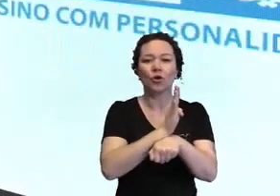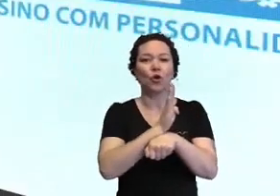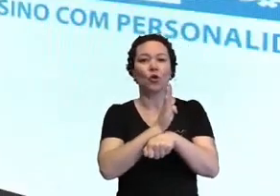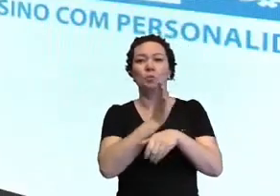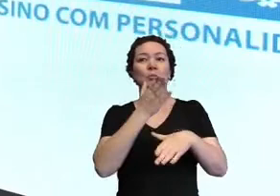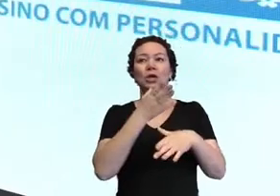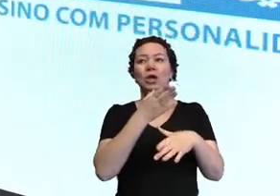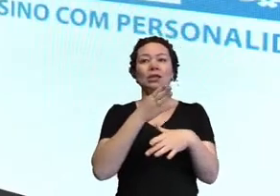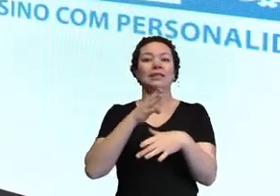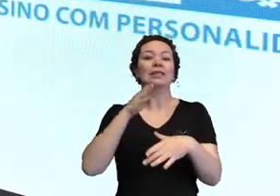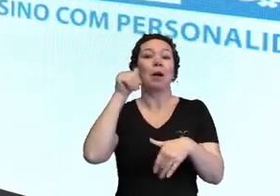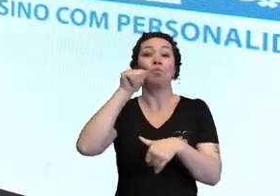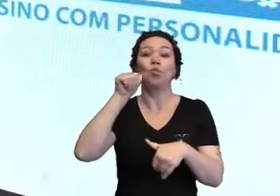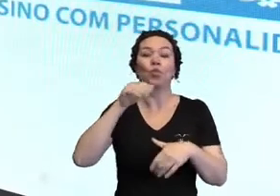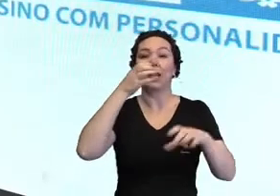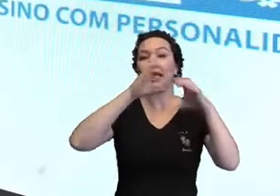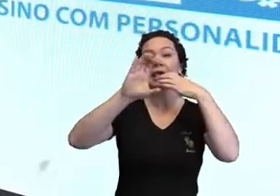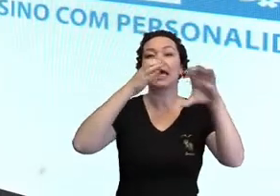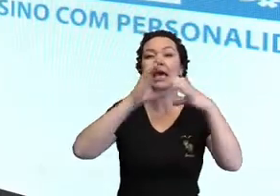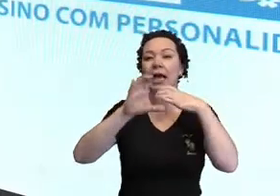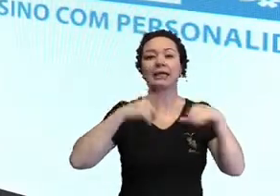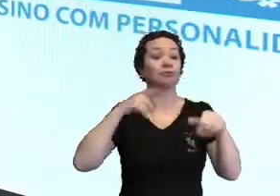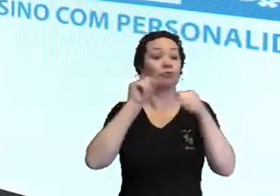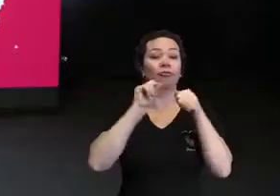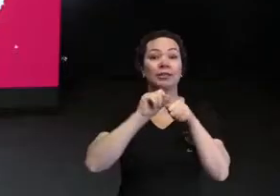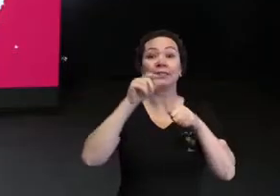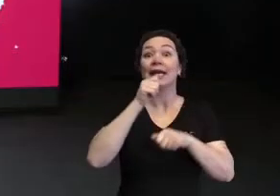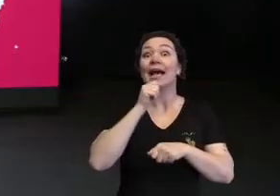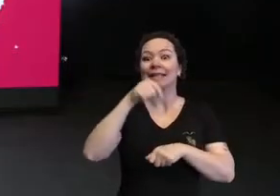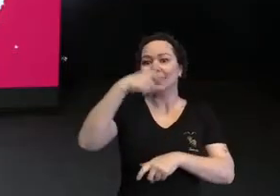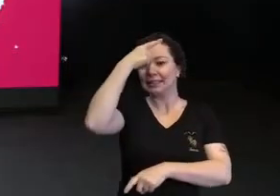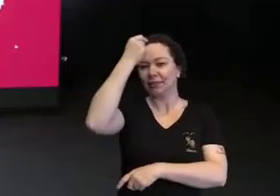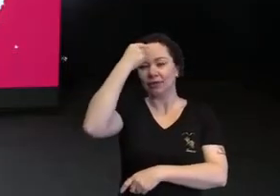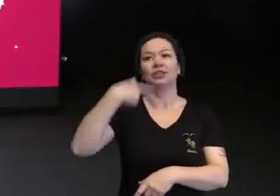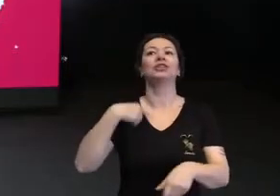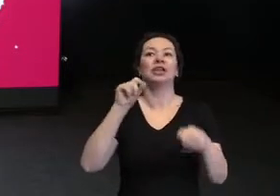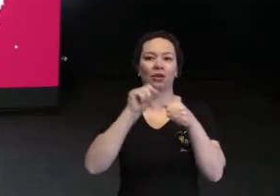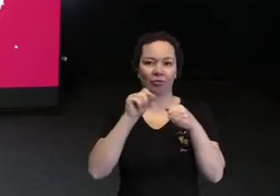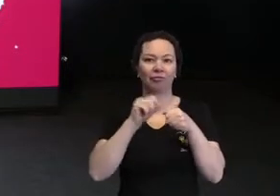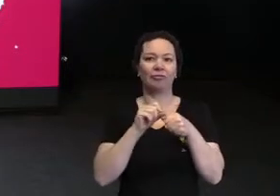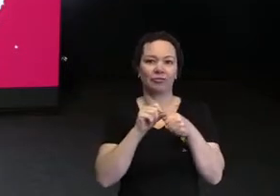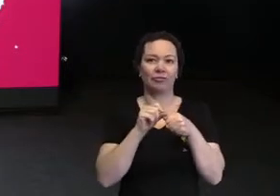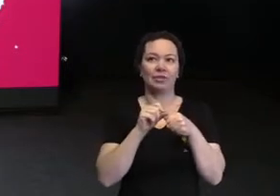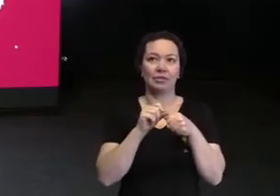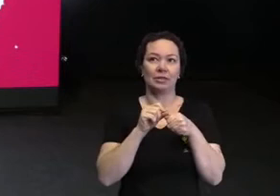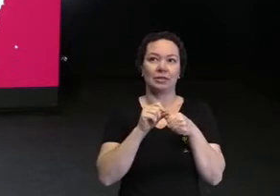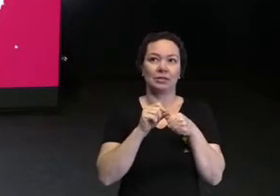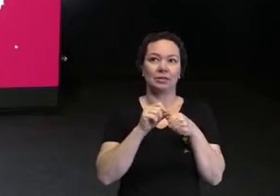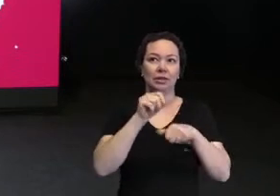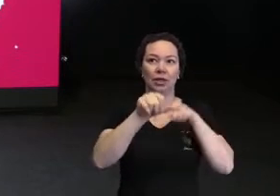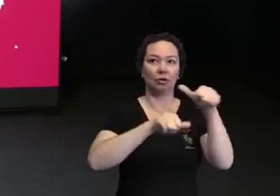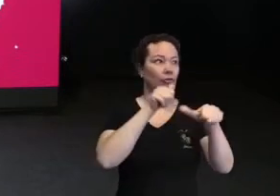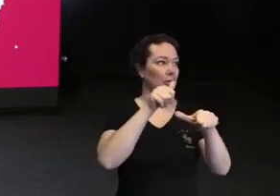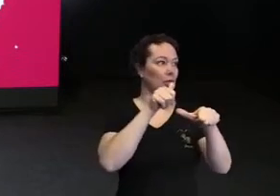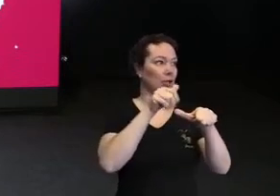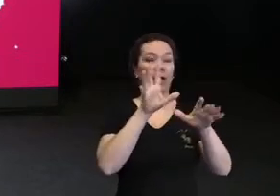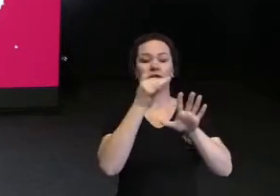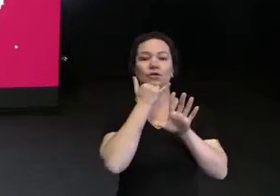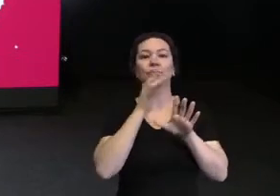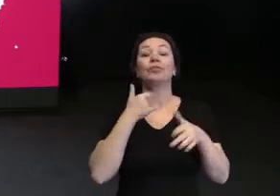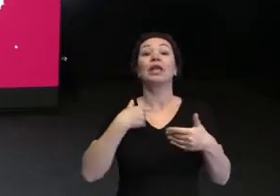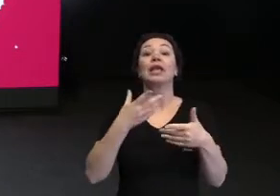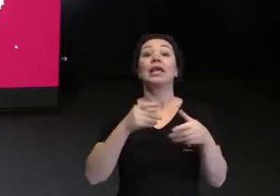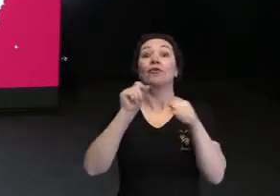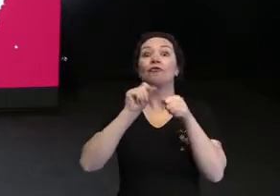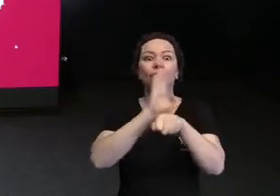vou fazer o meu primeiro curta-metragem, longa-metragem, ainda na faculdade. Eu fiz, eu virei o negócio? Eu fiz o filme,